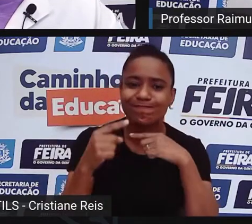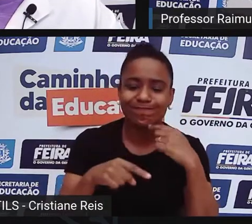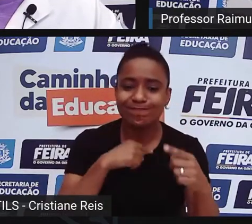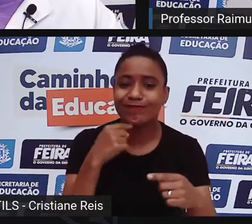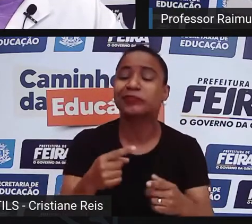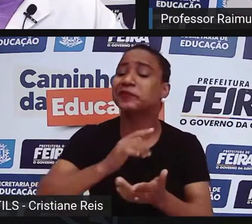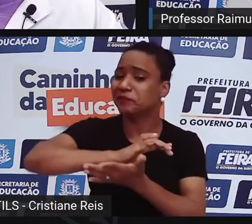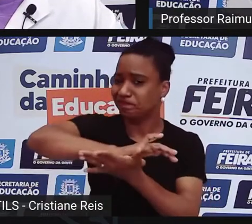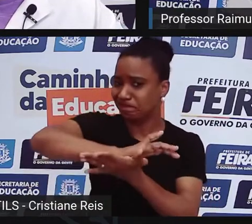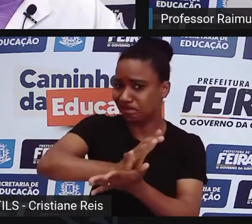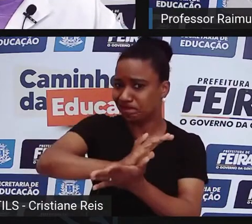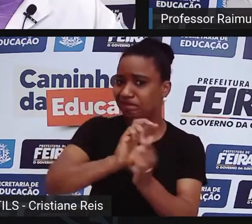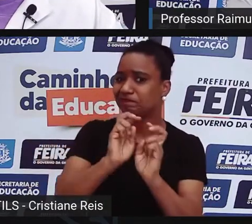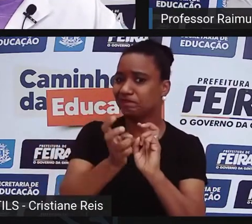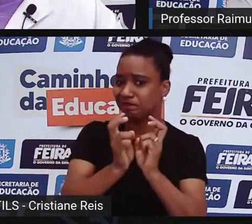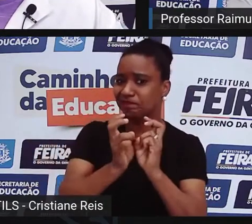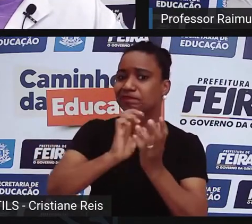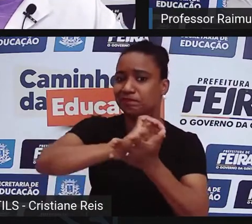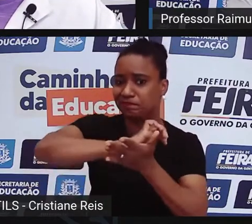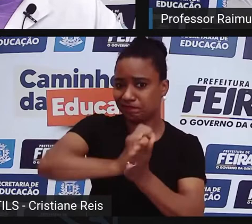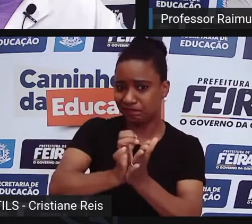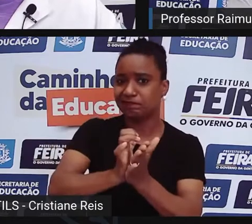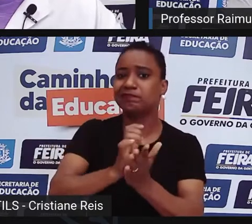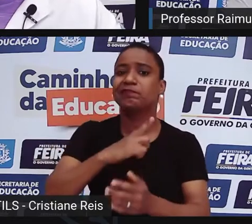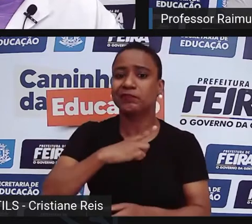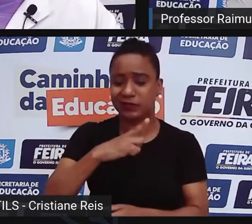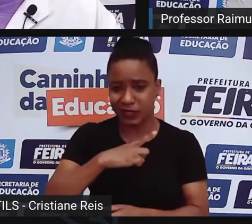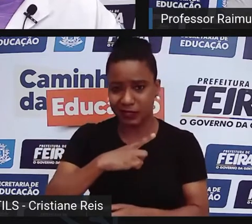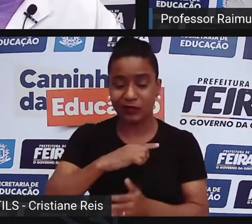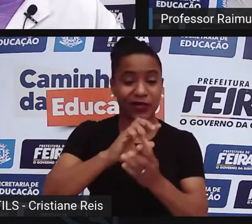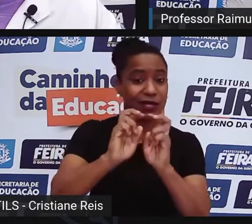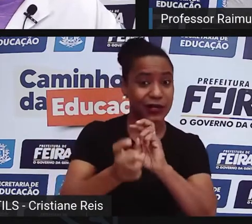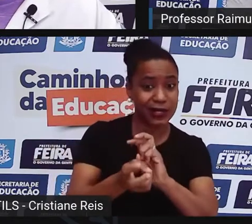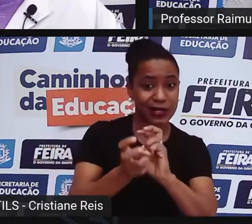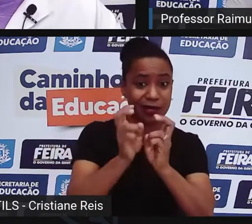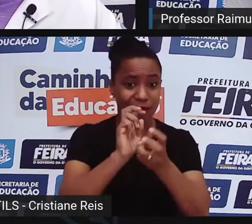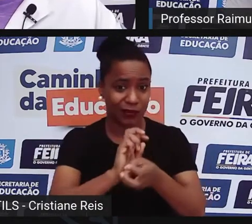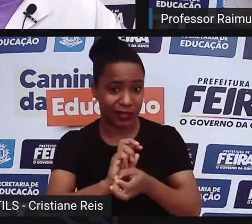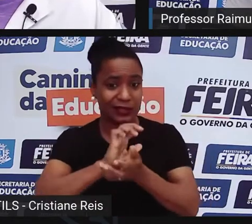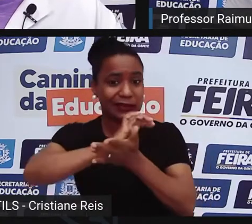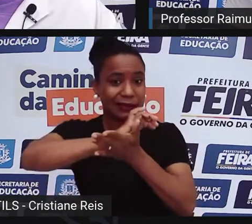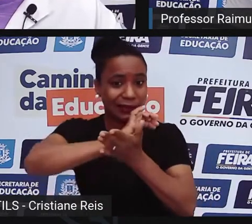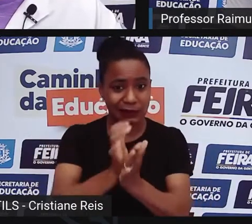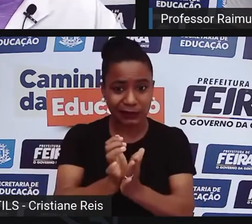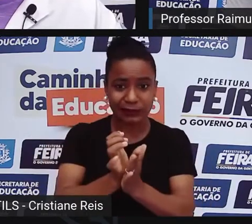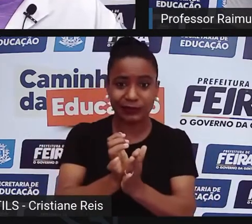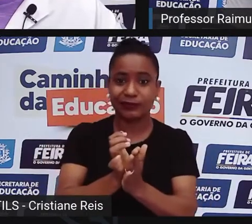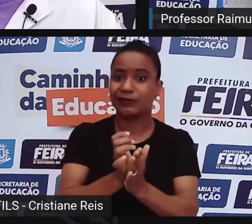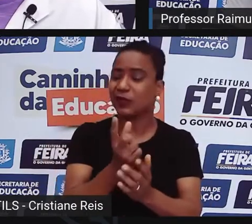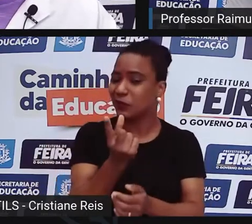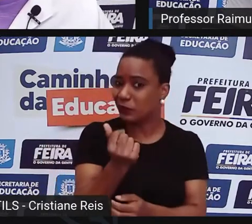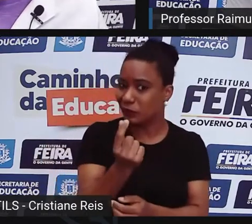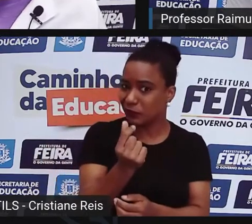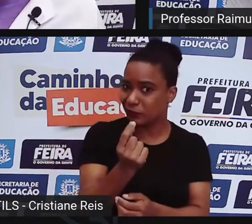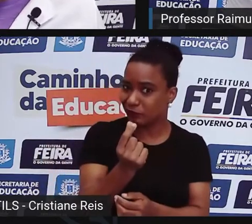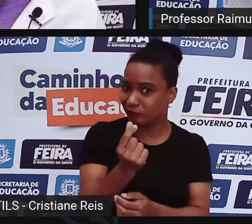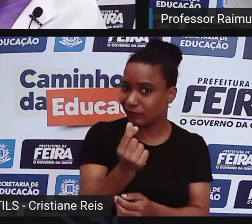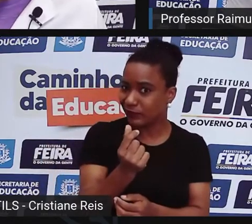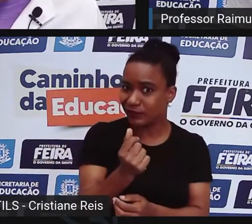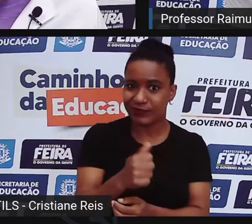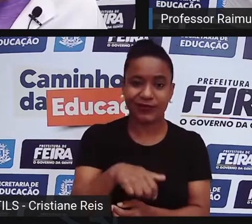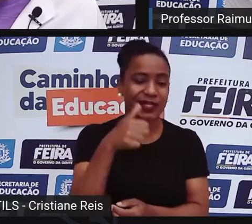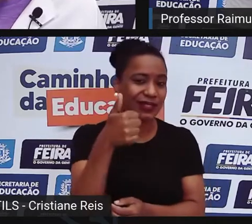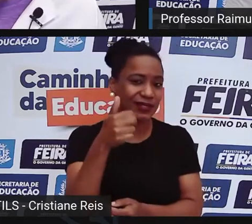é um pouco forte quando se trata capoeira. Quando fala capoeira, às vezes o cara não quer investir R 150